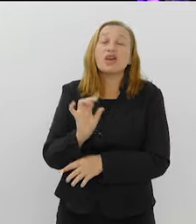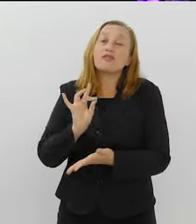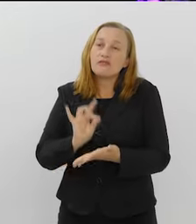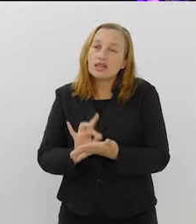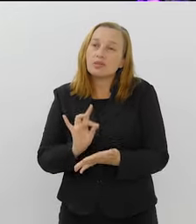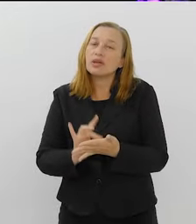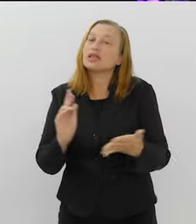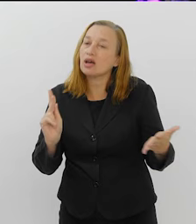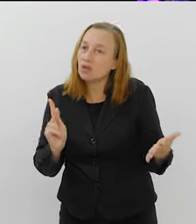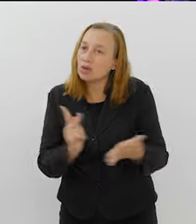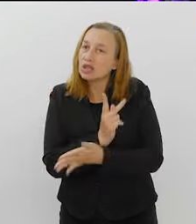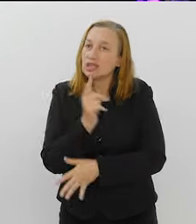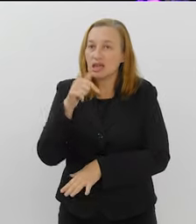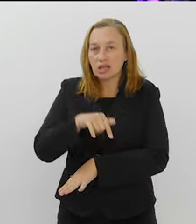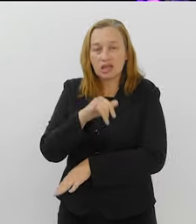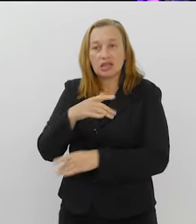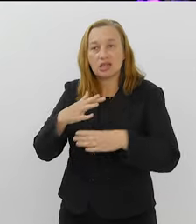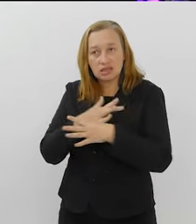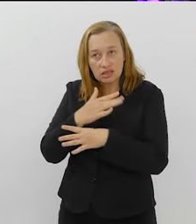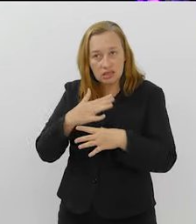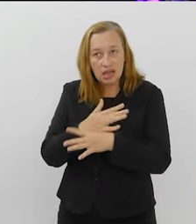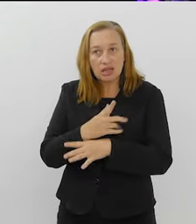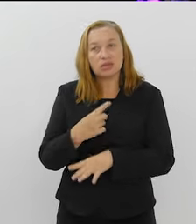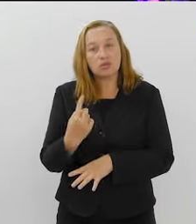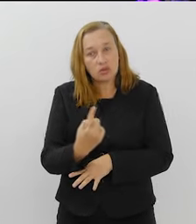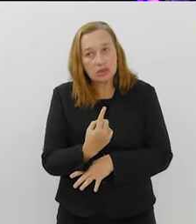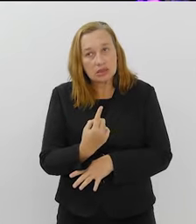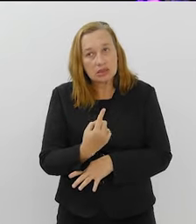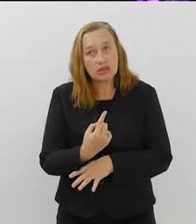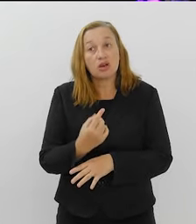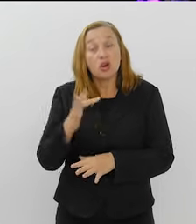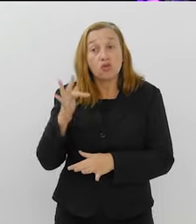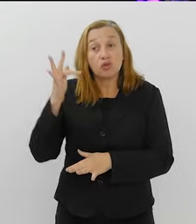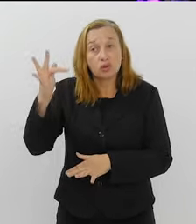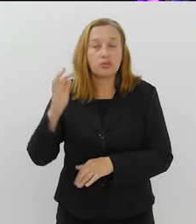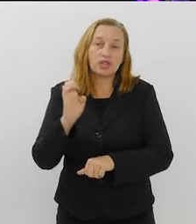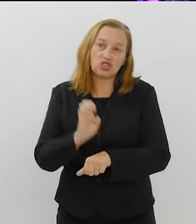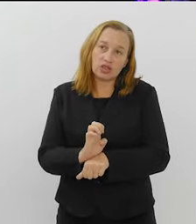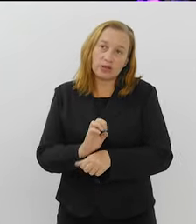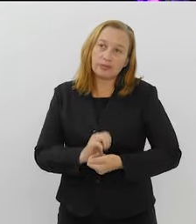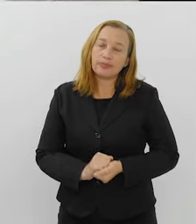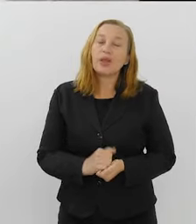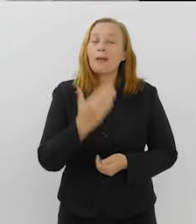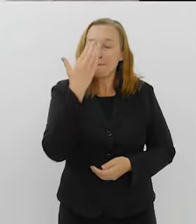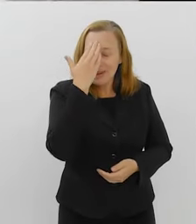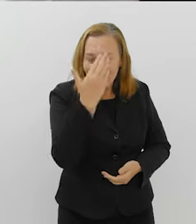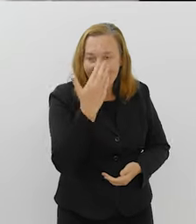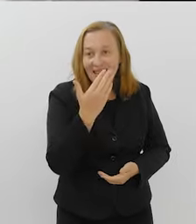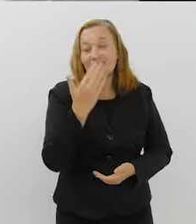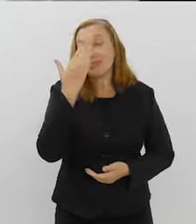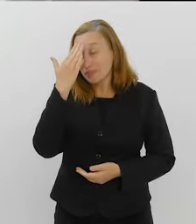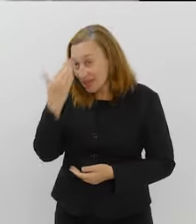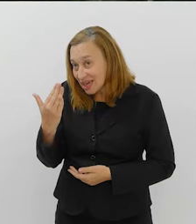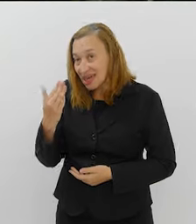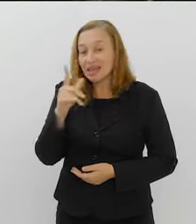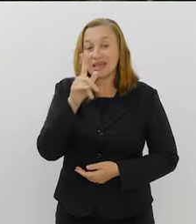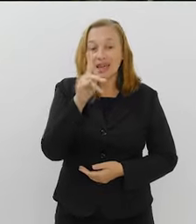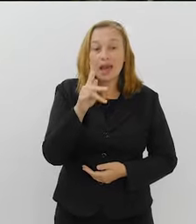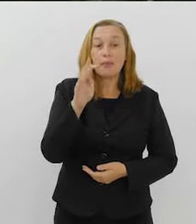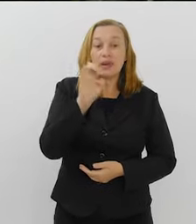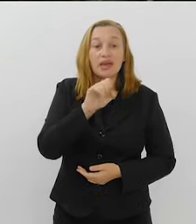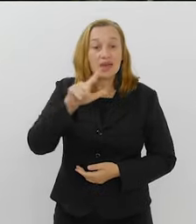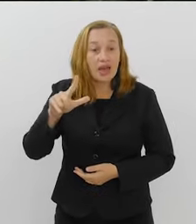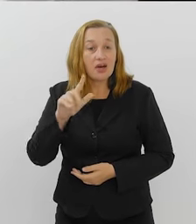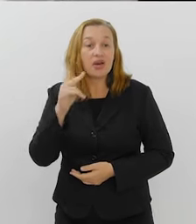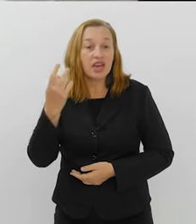realmente acontecendo aqui na nossa cidade e, enfim, futuramente no nosso estado. Obrigada, gente. Obrigada, Gabriel.